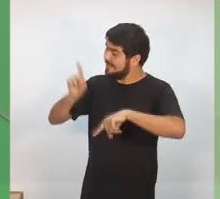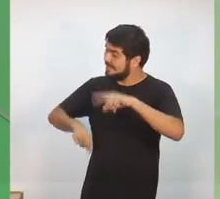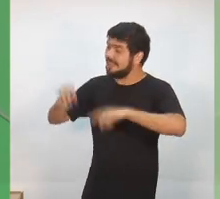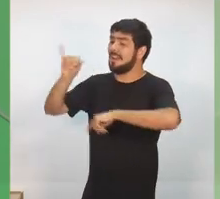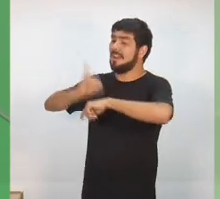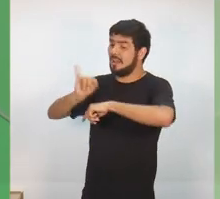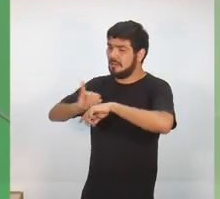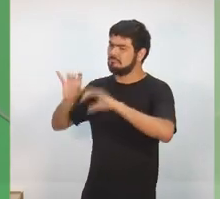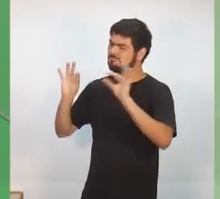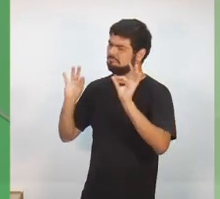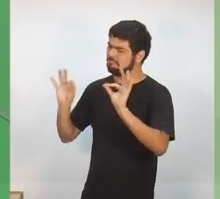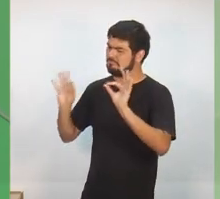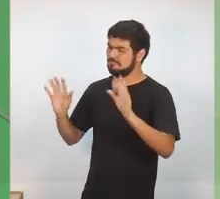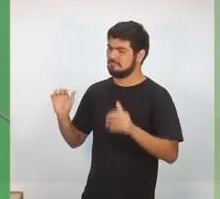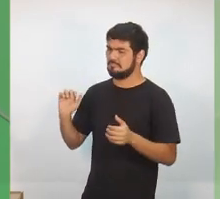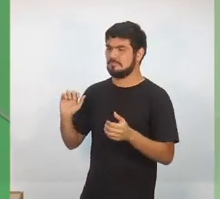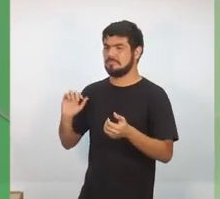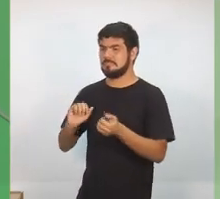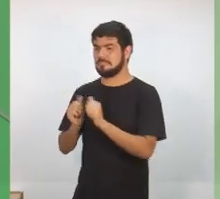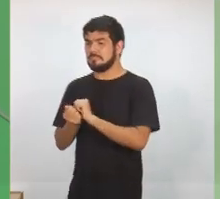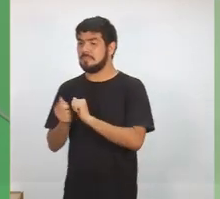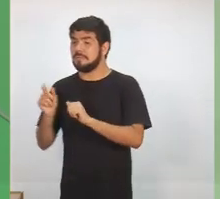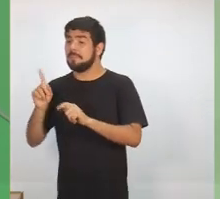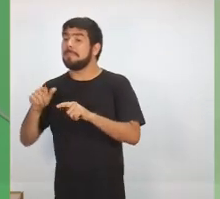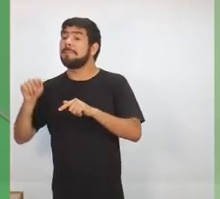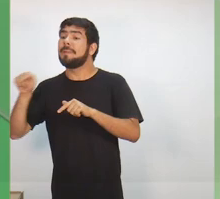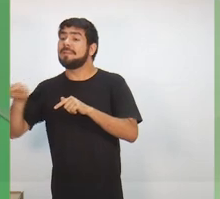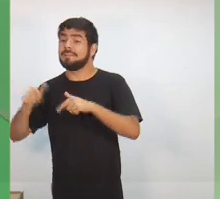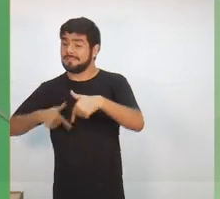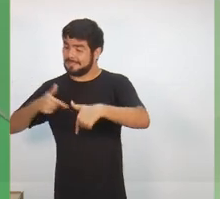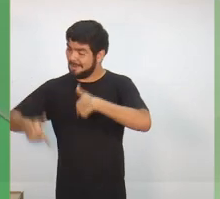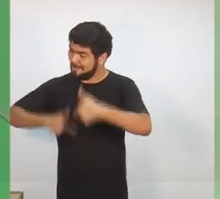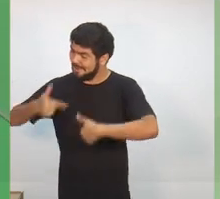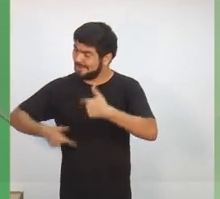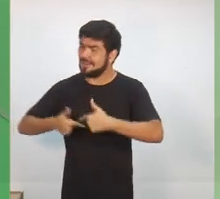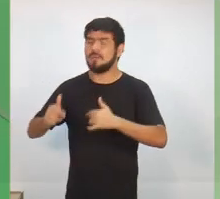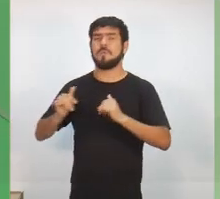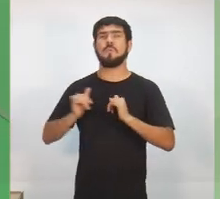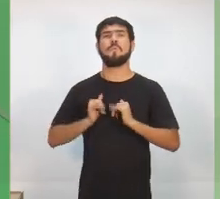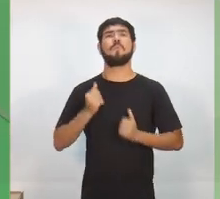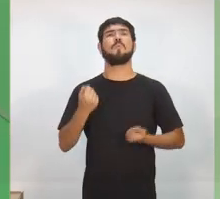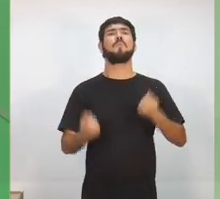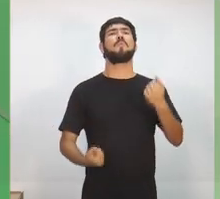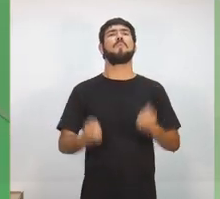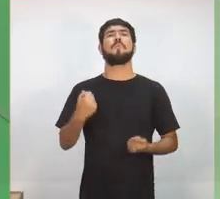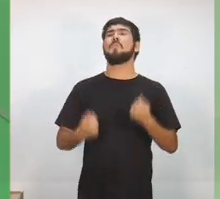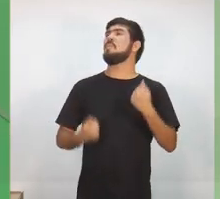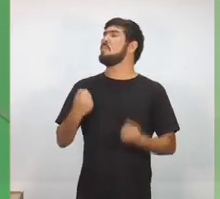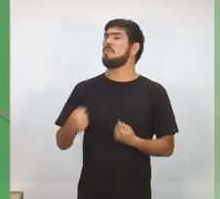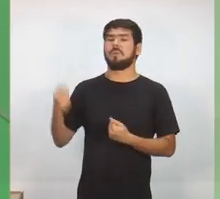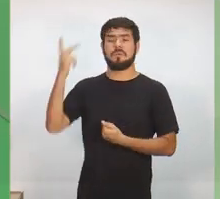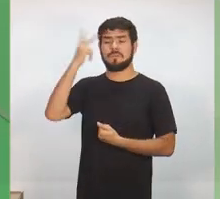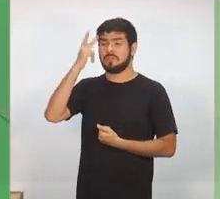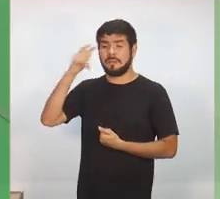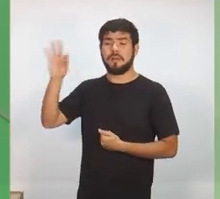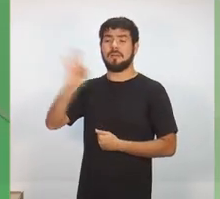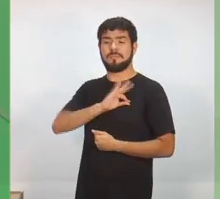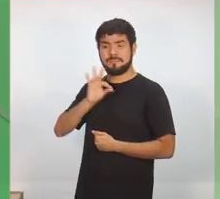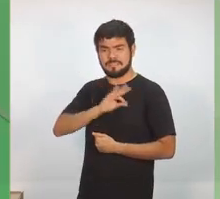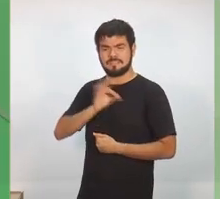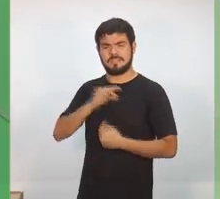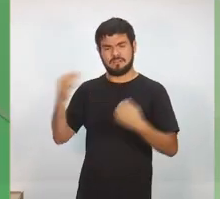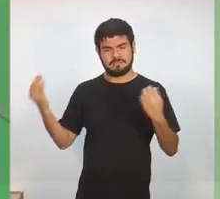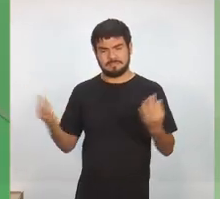instrumentos adequados para que eles possam trabalhar e agir dentro da tranquilidade, dentro das situações de policial do jeito que nós estamos querendo.